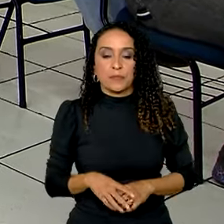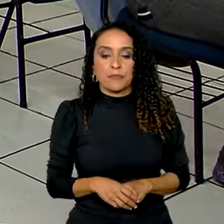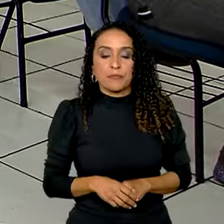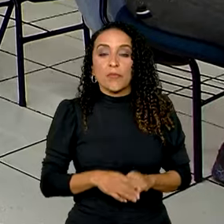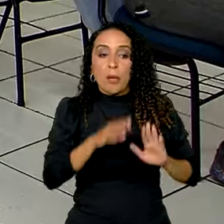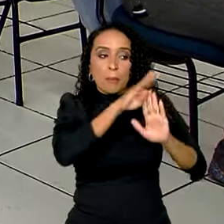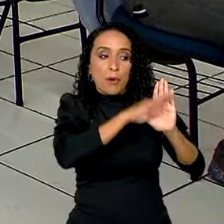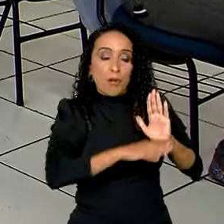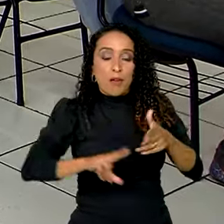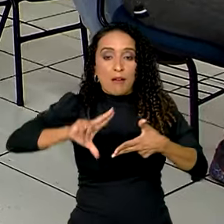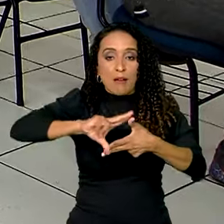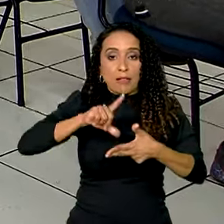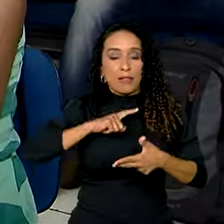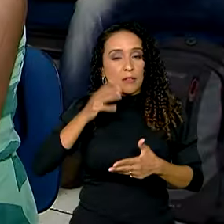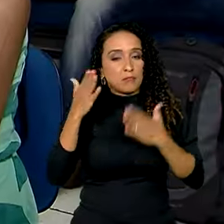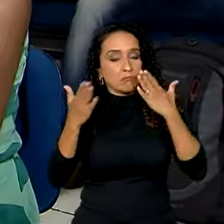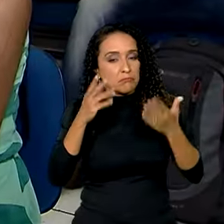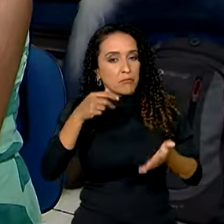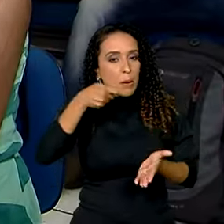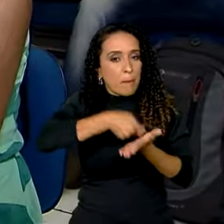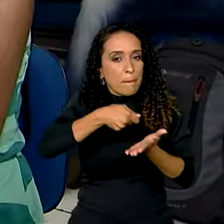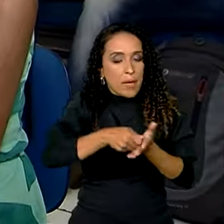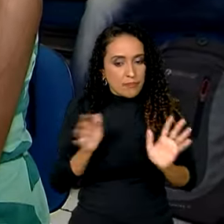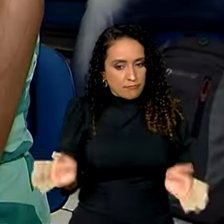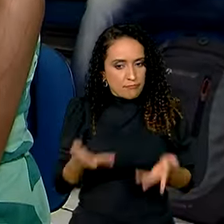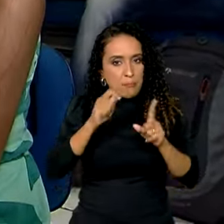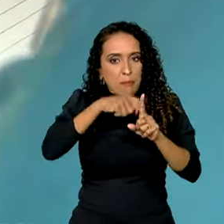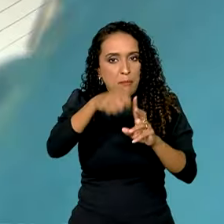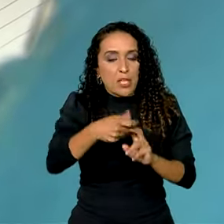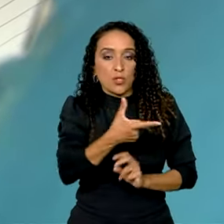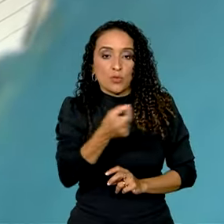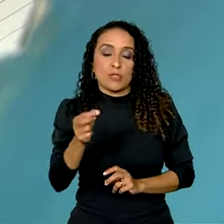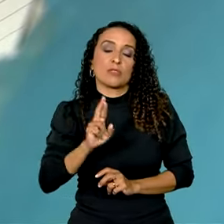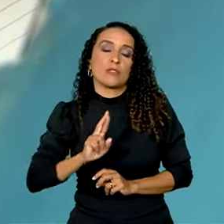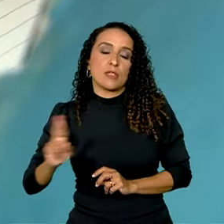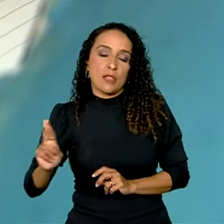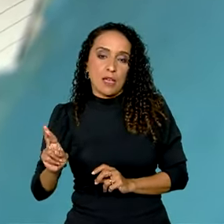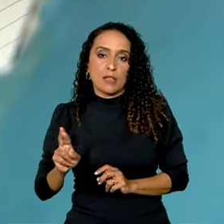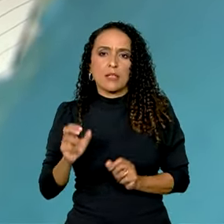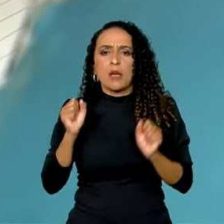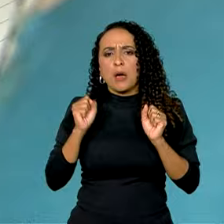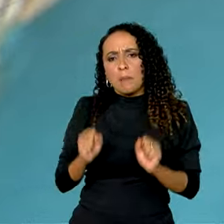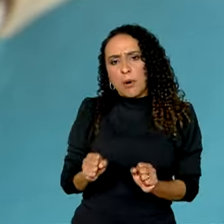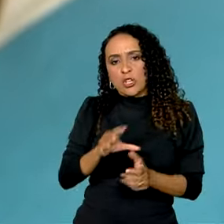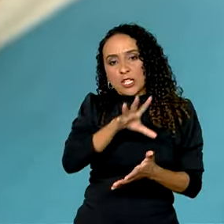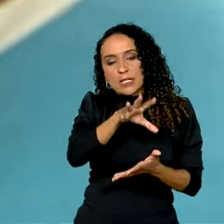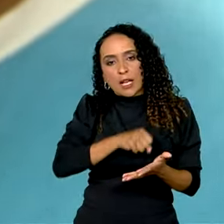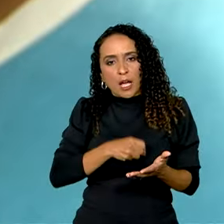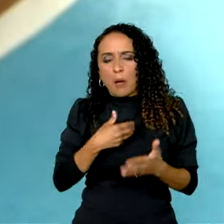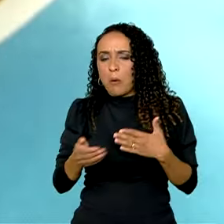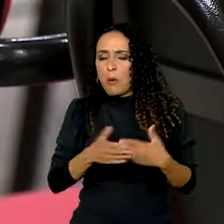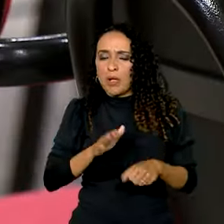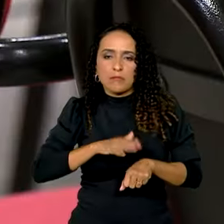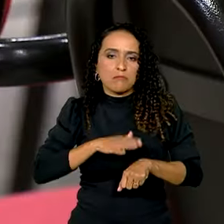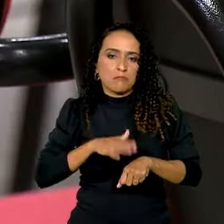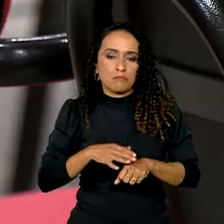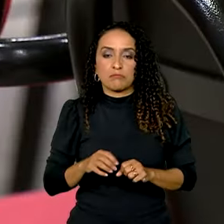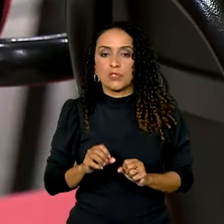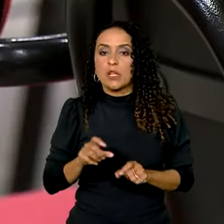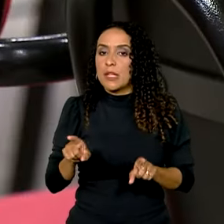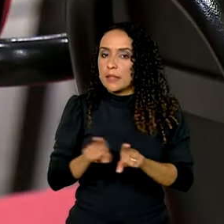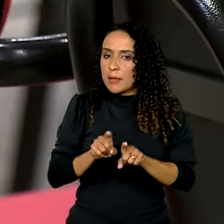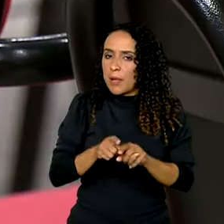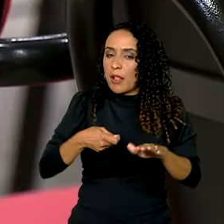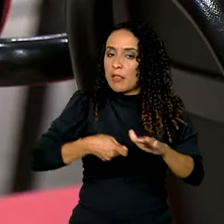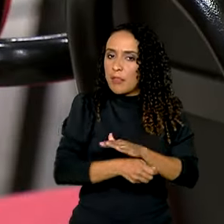programa Pé de Meia prevê o pagamento de um incentivo mensal de R$ 200,00, que pode ser sacado a qualquer momento, além